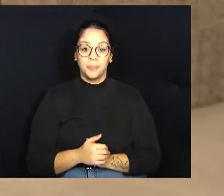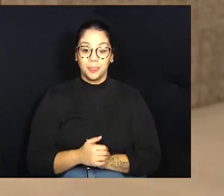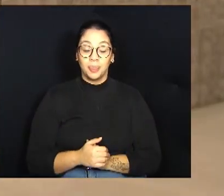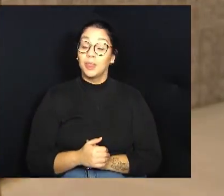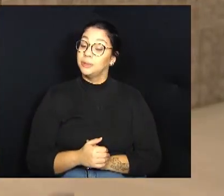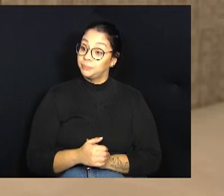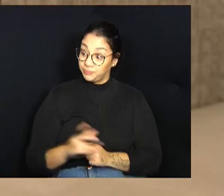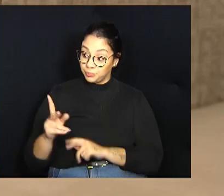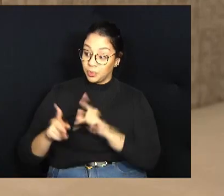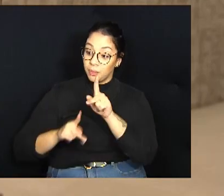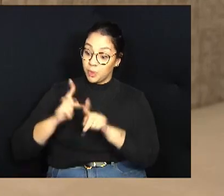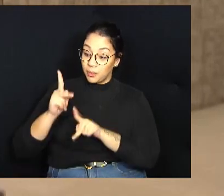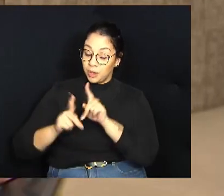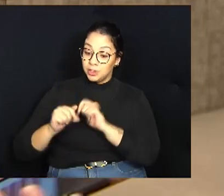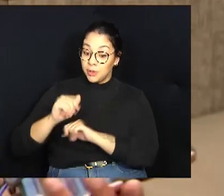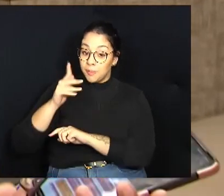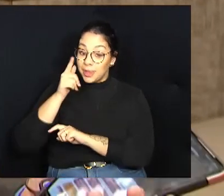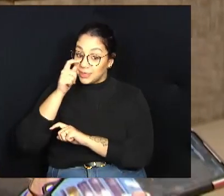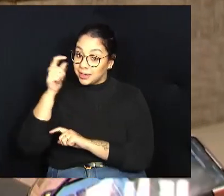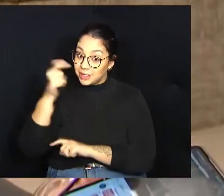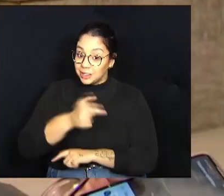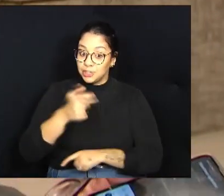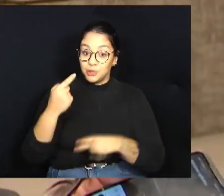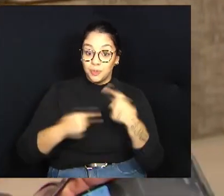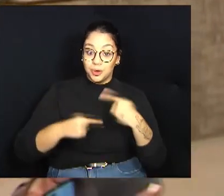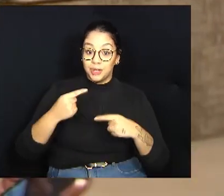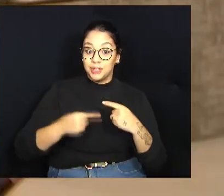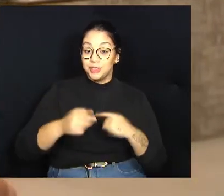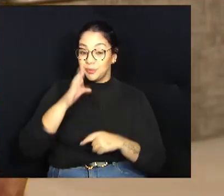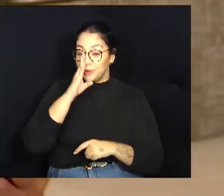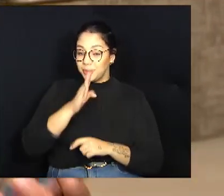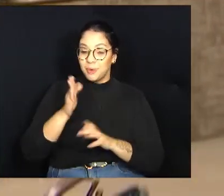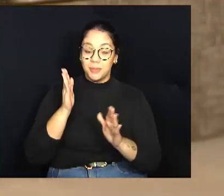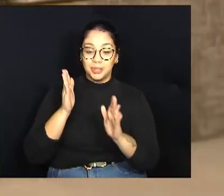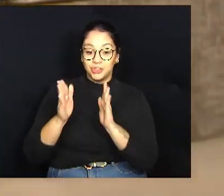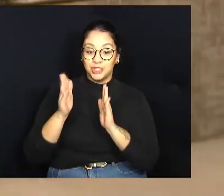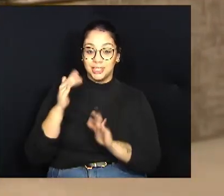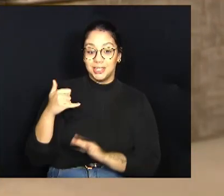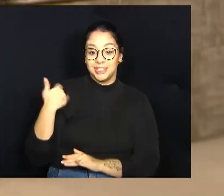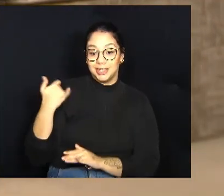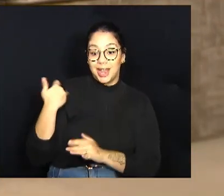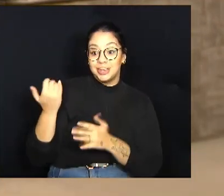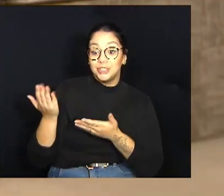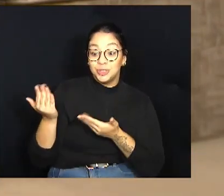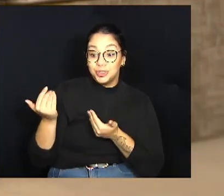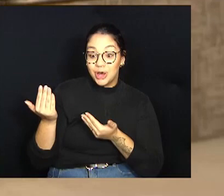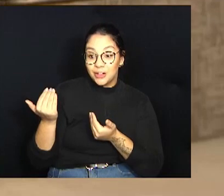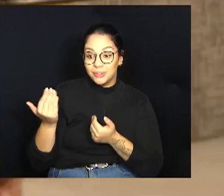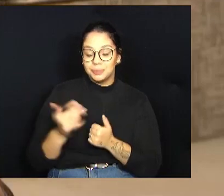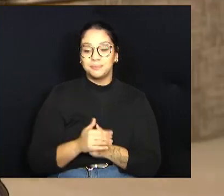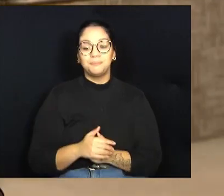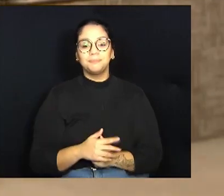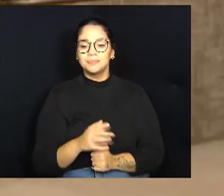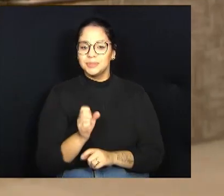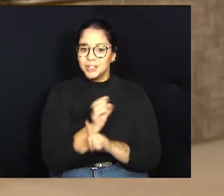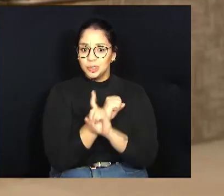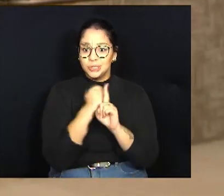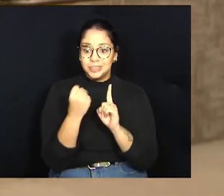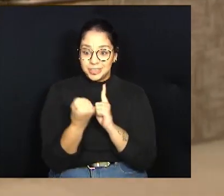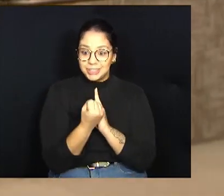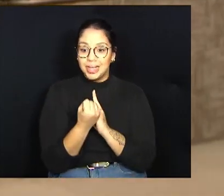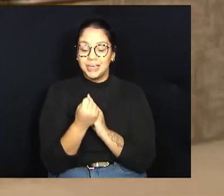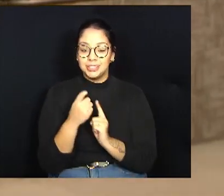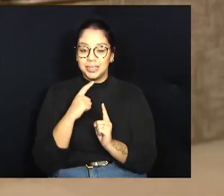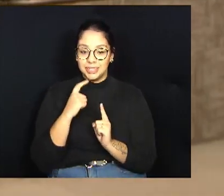população se interessar por política, principalmente nessa idade mais jovem, eu acho que a sociedade vai ter uma